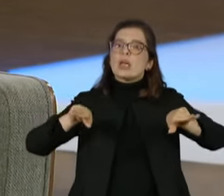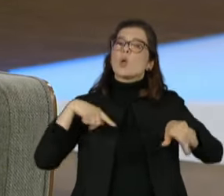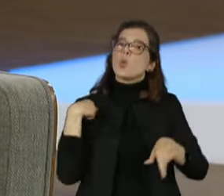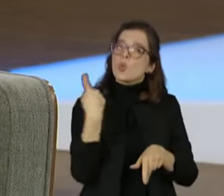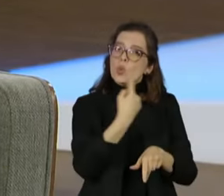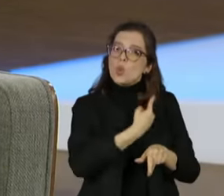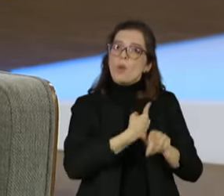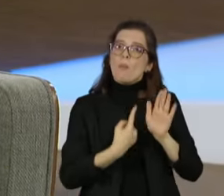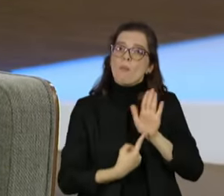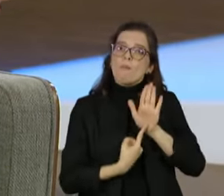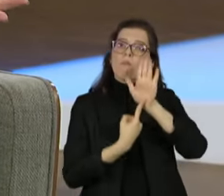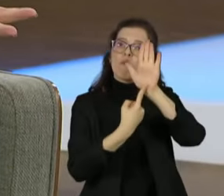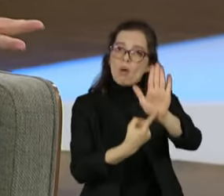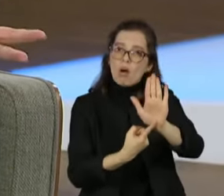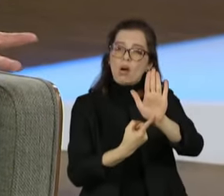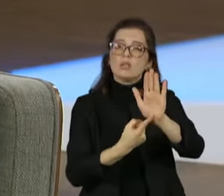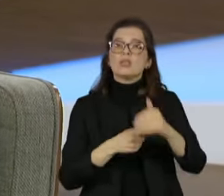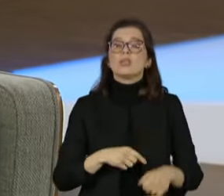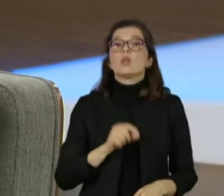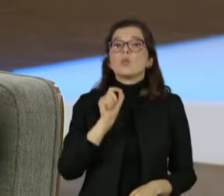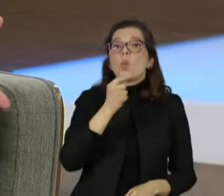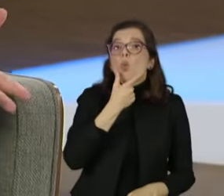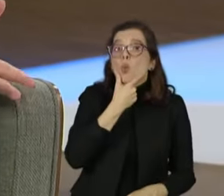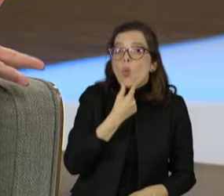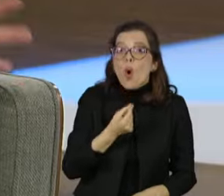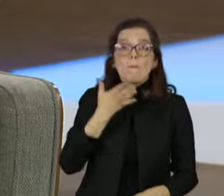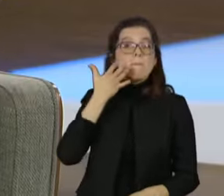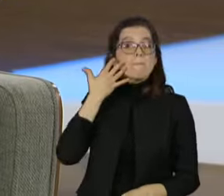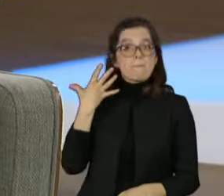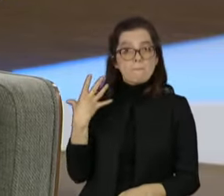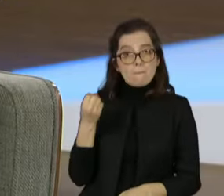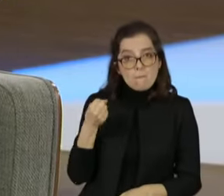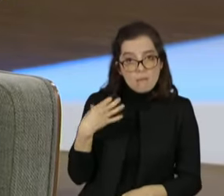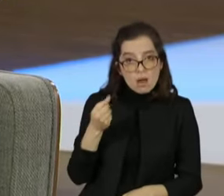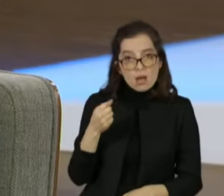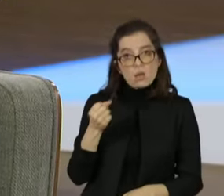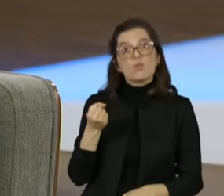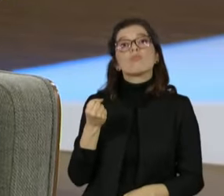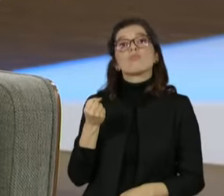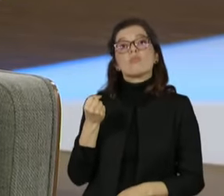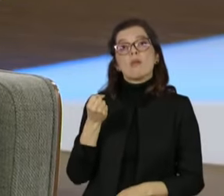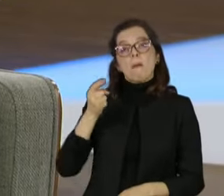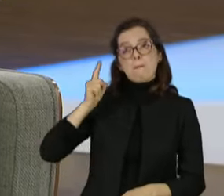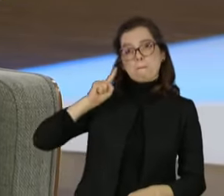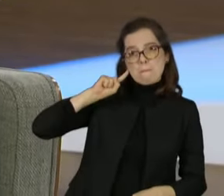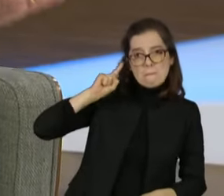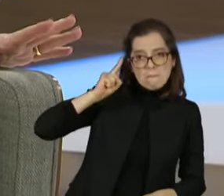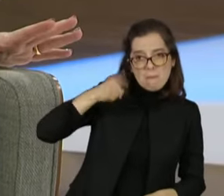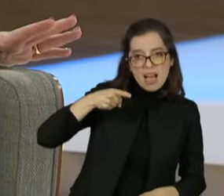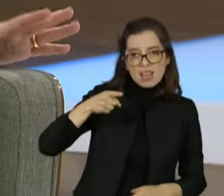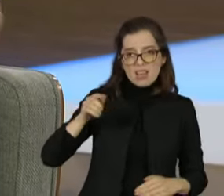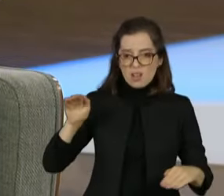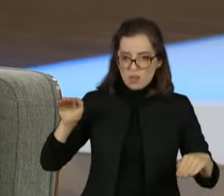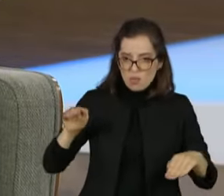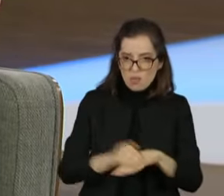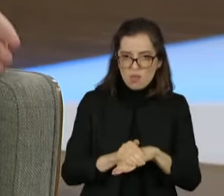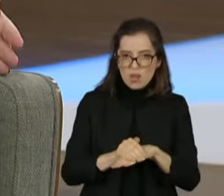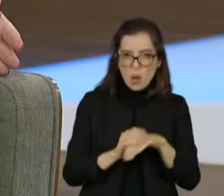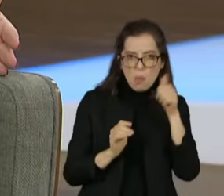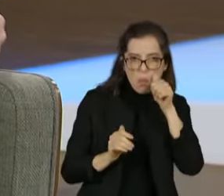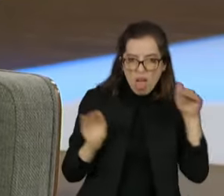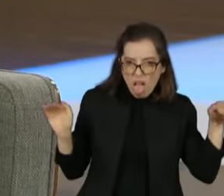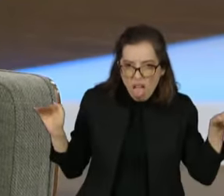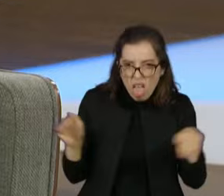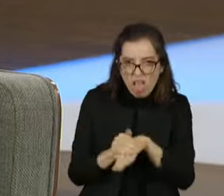Se eu, homem branco, vem com essa vontade de submeter a mulher, eu não chego nesse ponto. Eu sou muito objetiva e prática. Eu fui